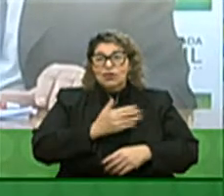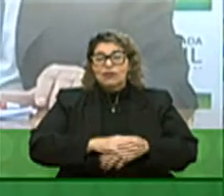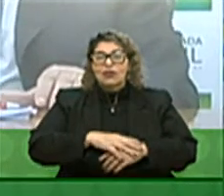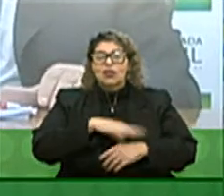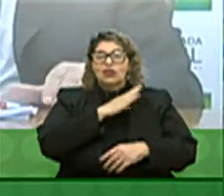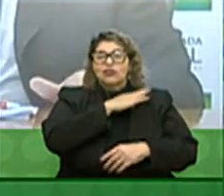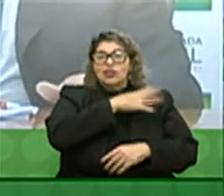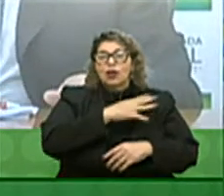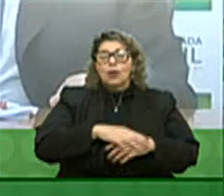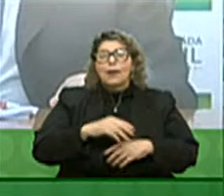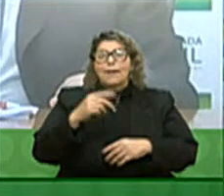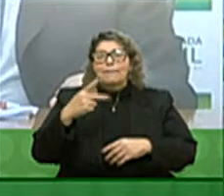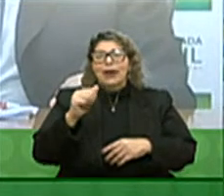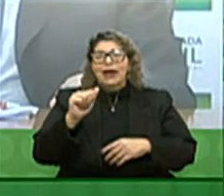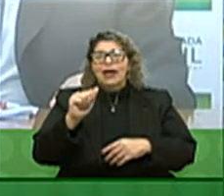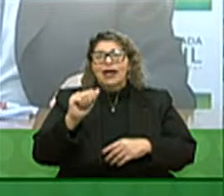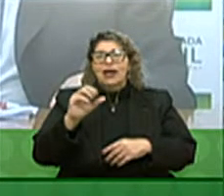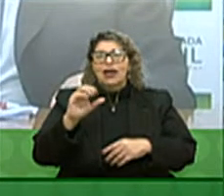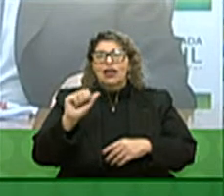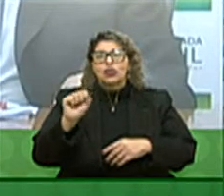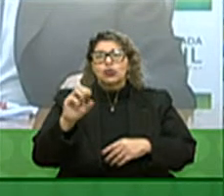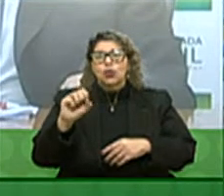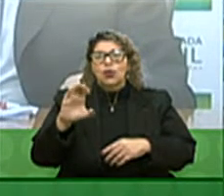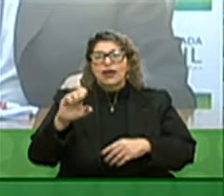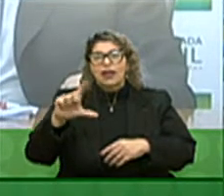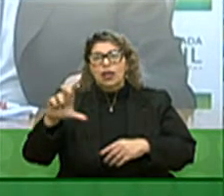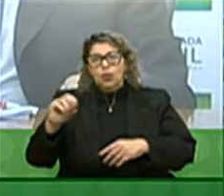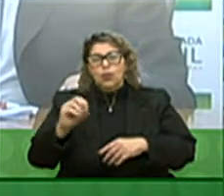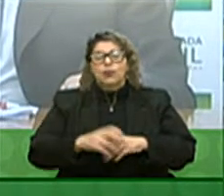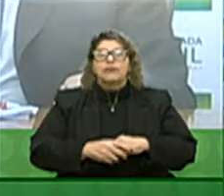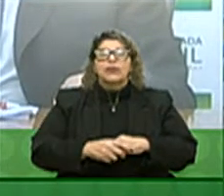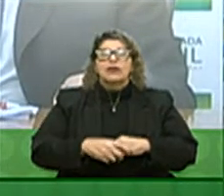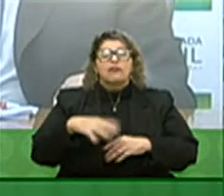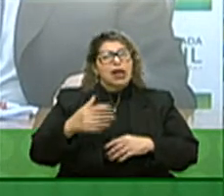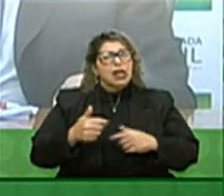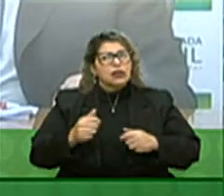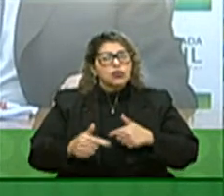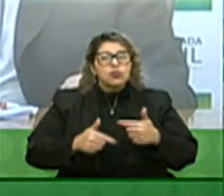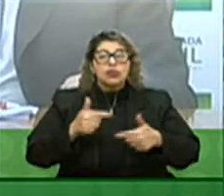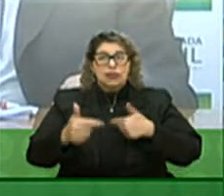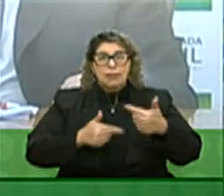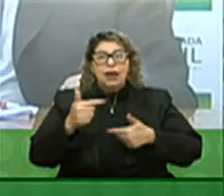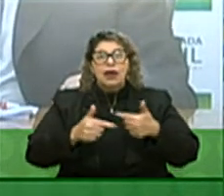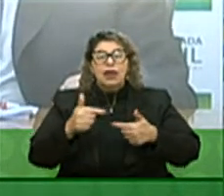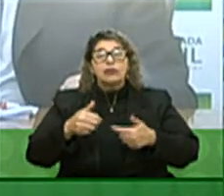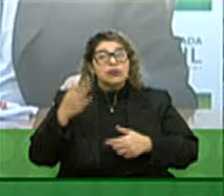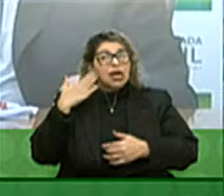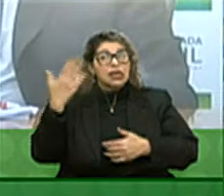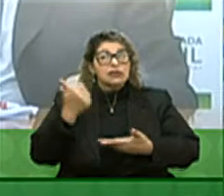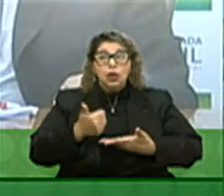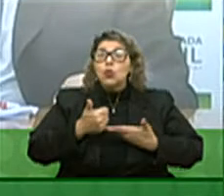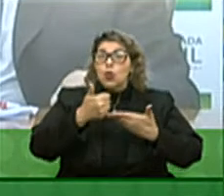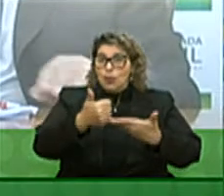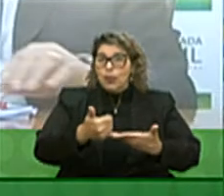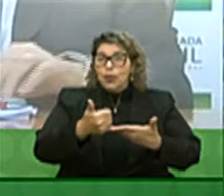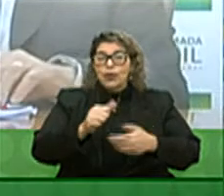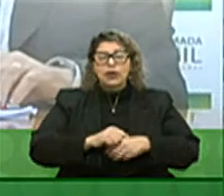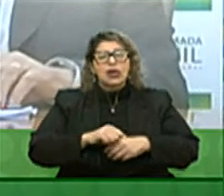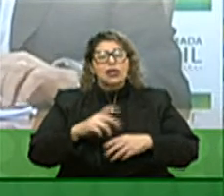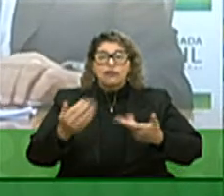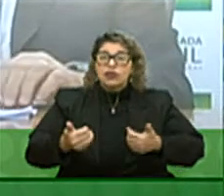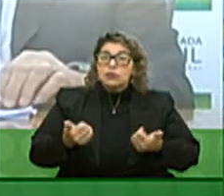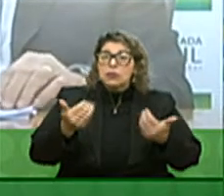Pazuello ministro da saúde falando das ações e inclusive queremos agradecer todo o apoio que foi